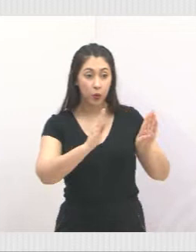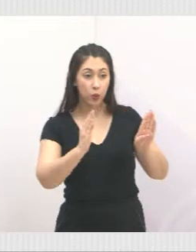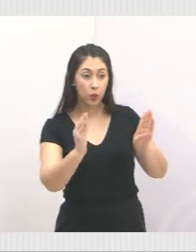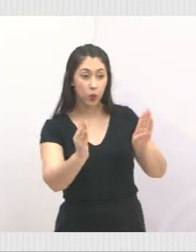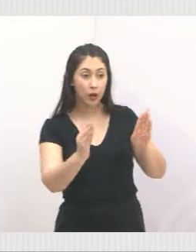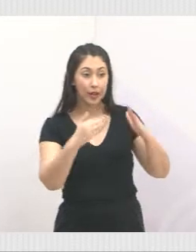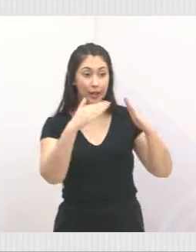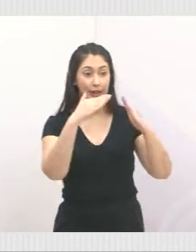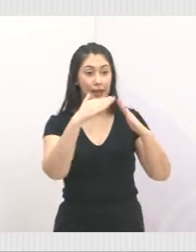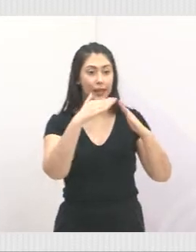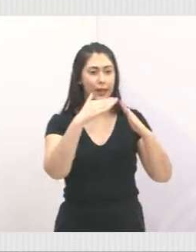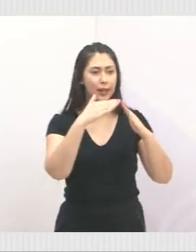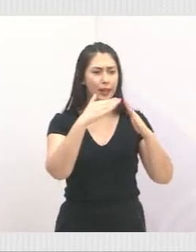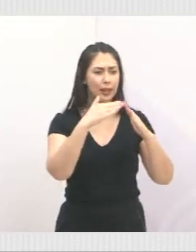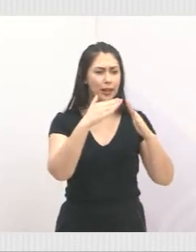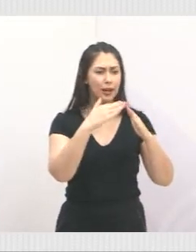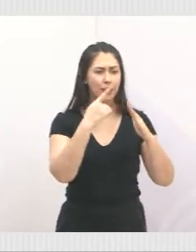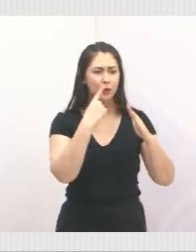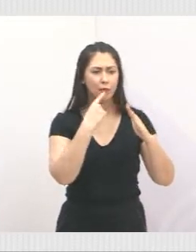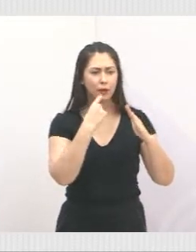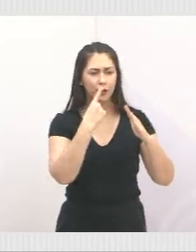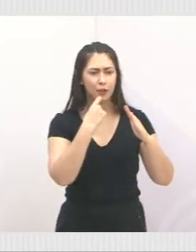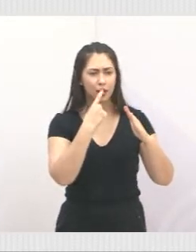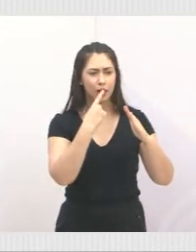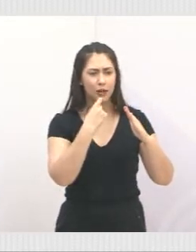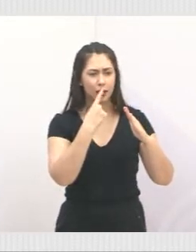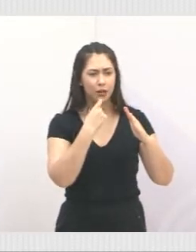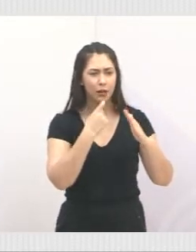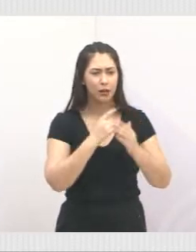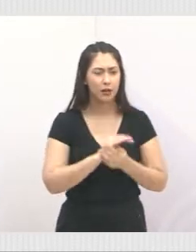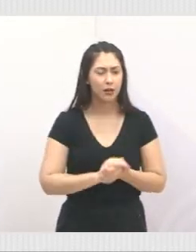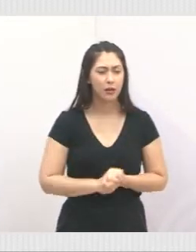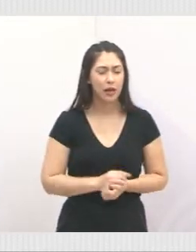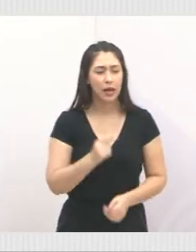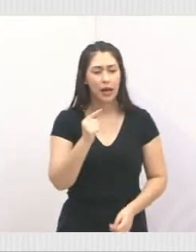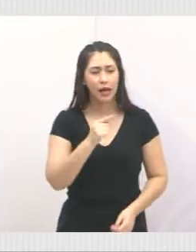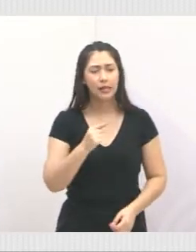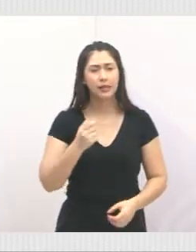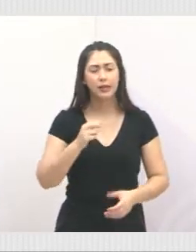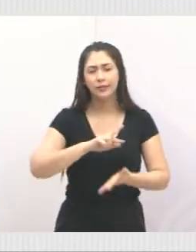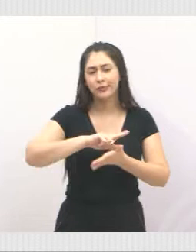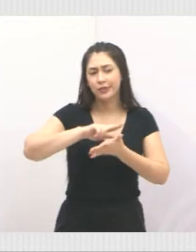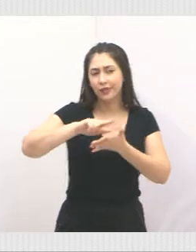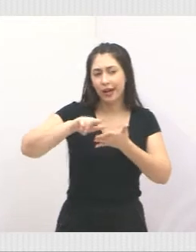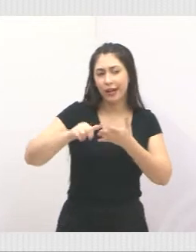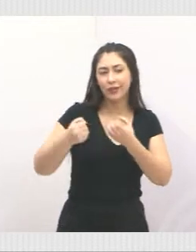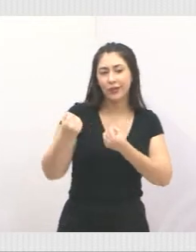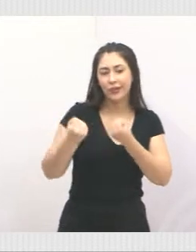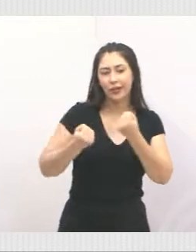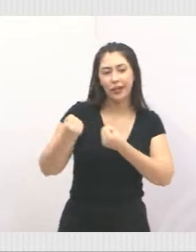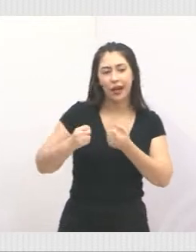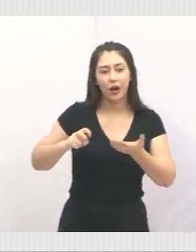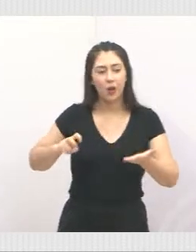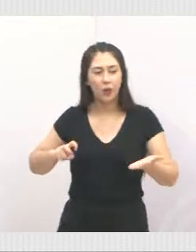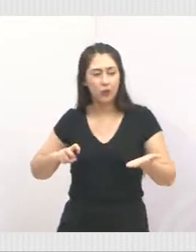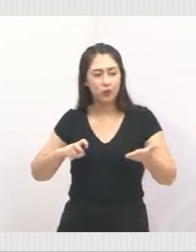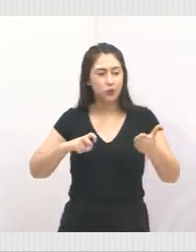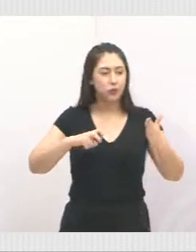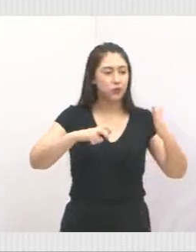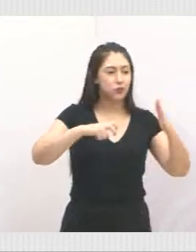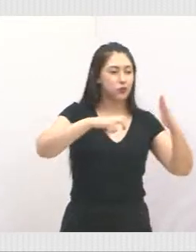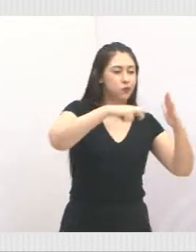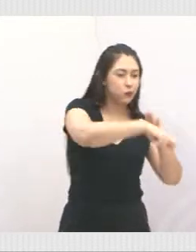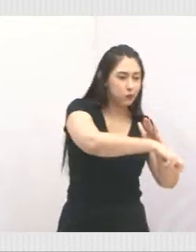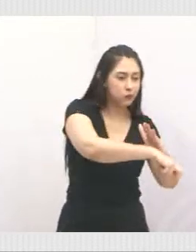Vermelha. O que acontece? Ali, vários carros já atravessaram e entraram na casa.